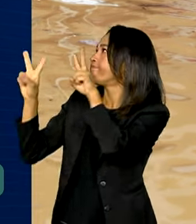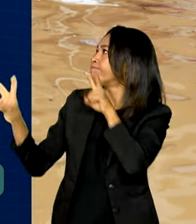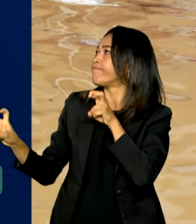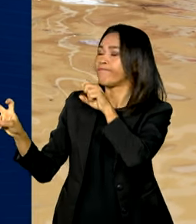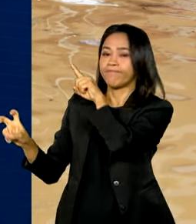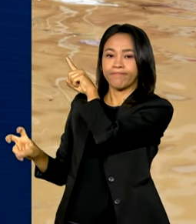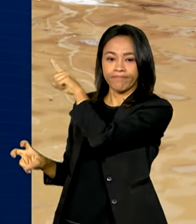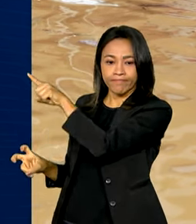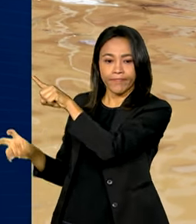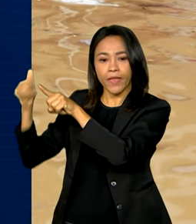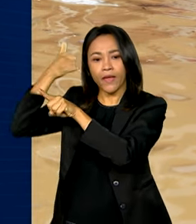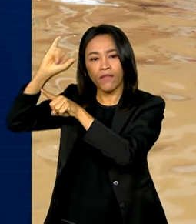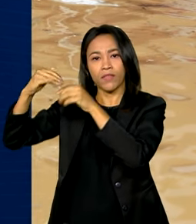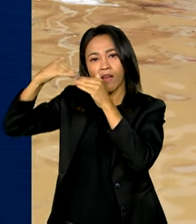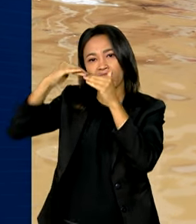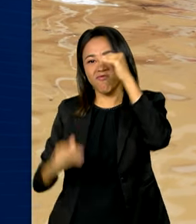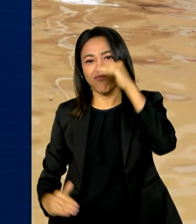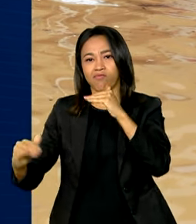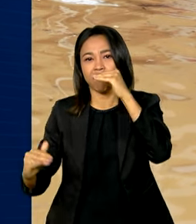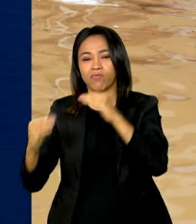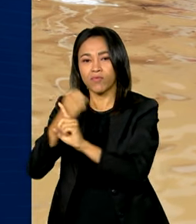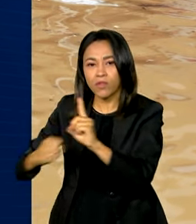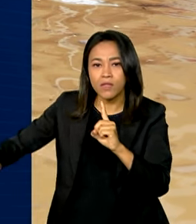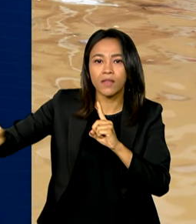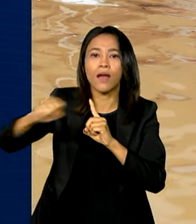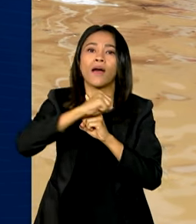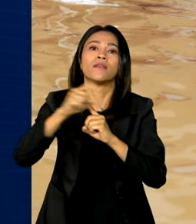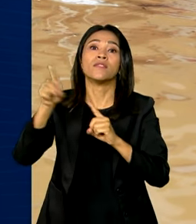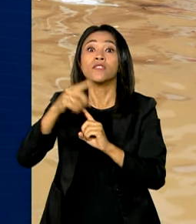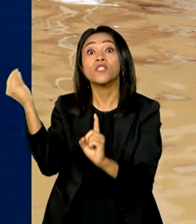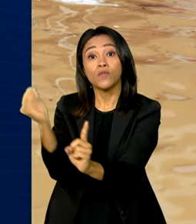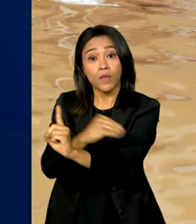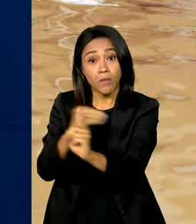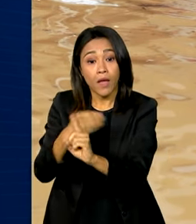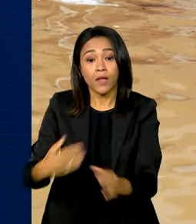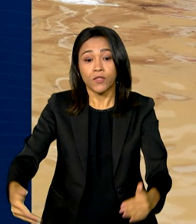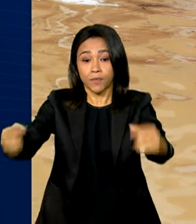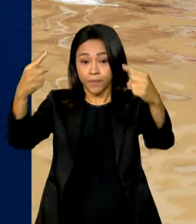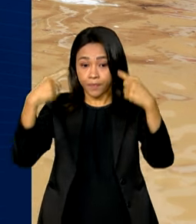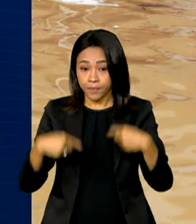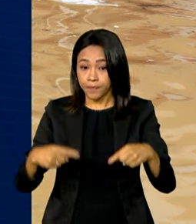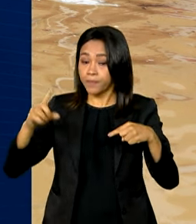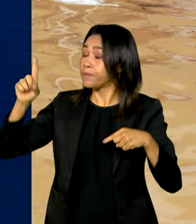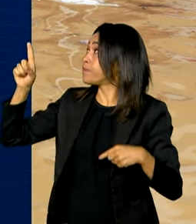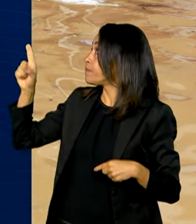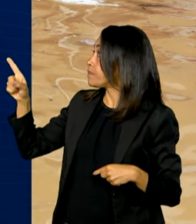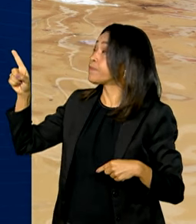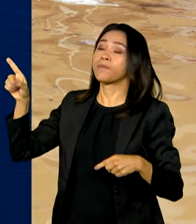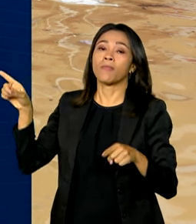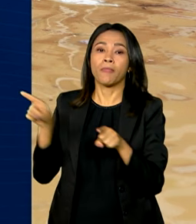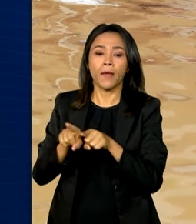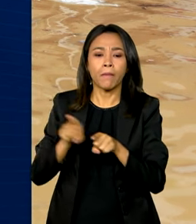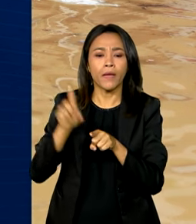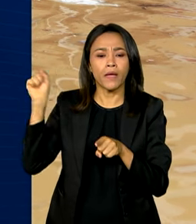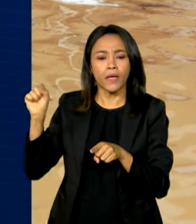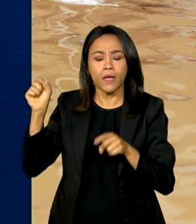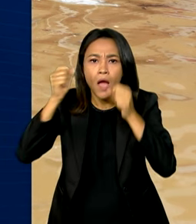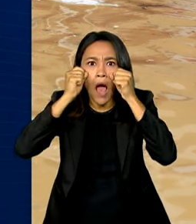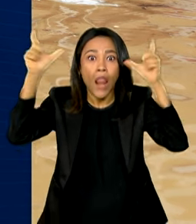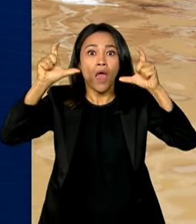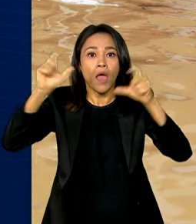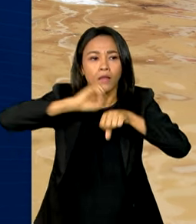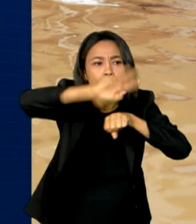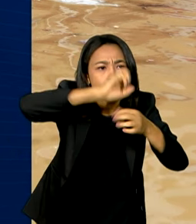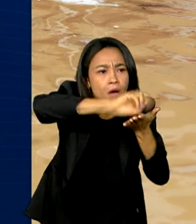as desigualdades e reduzir as vulnerabilidades, cobertura global dos sistemas de alerta